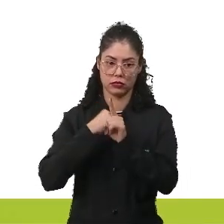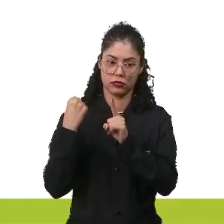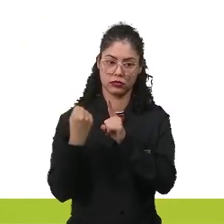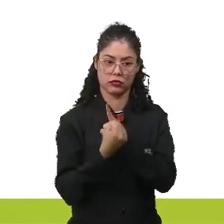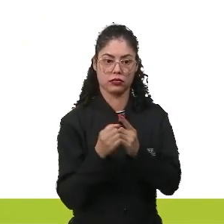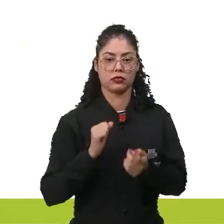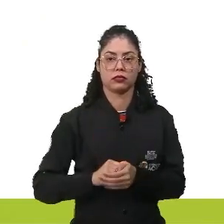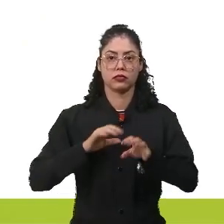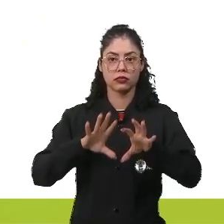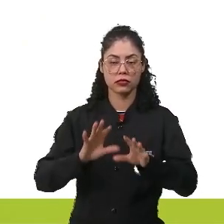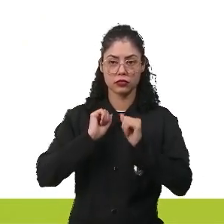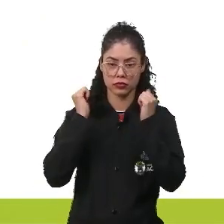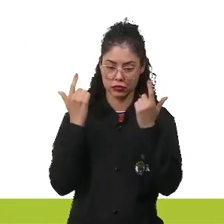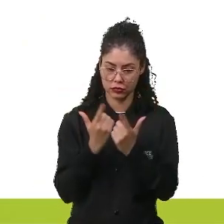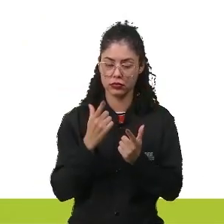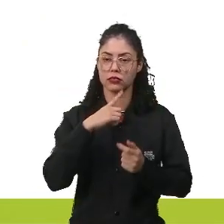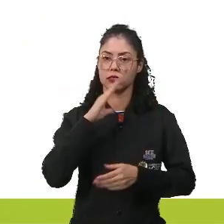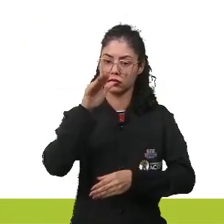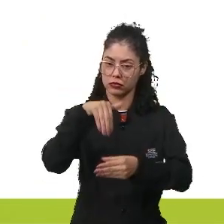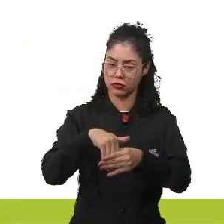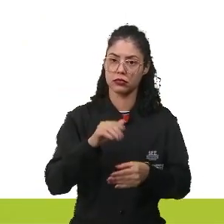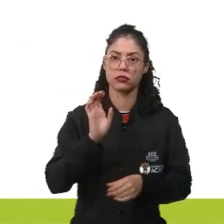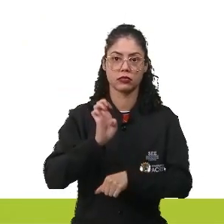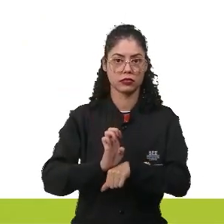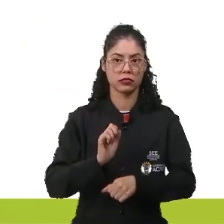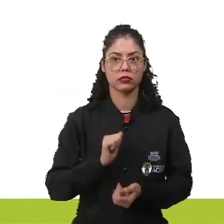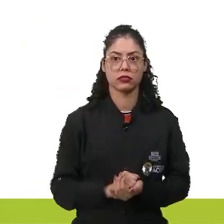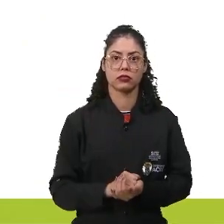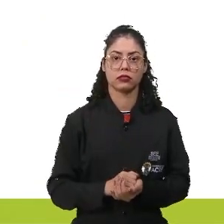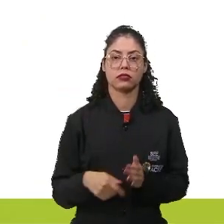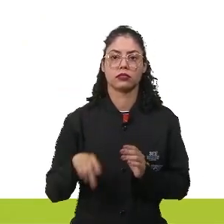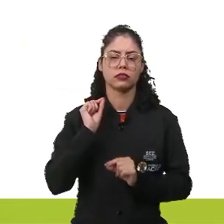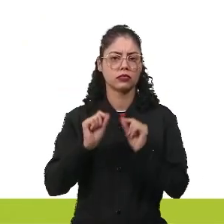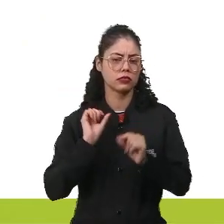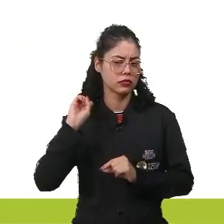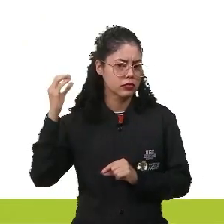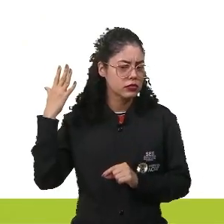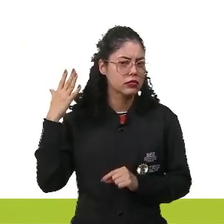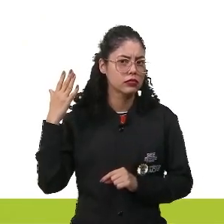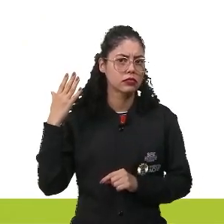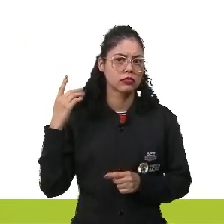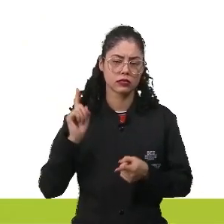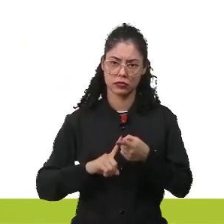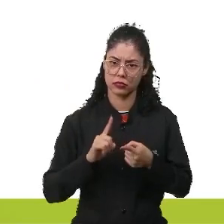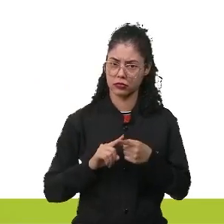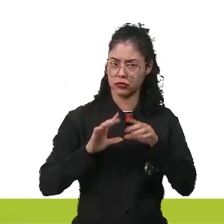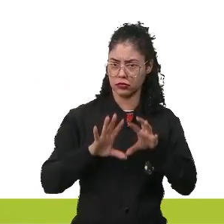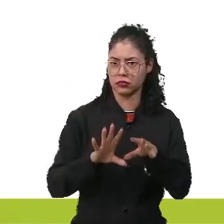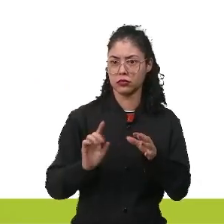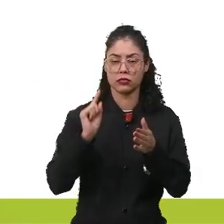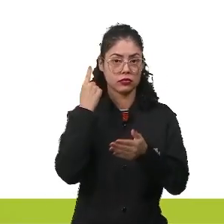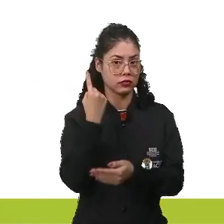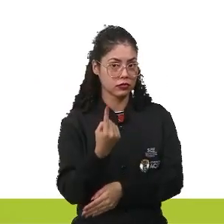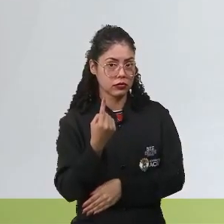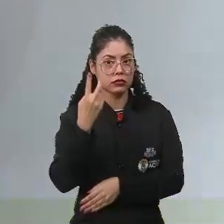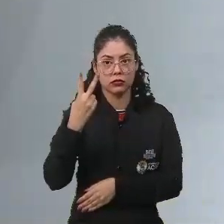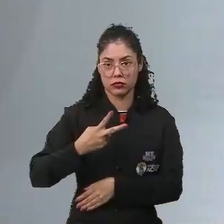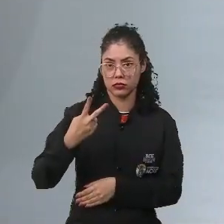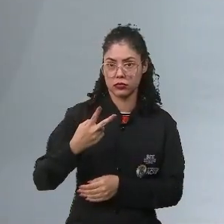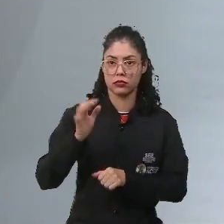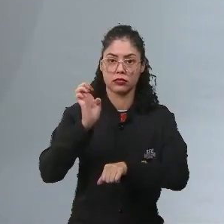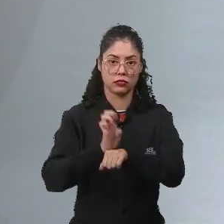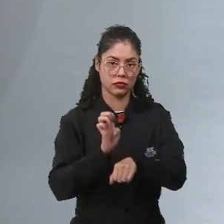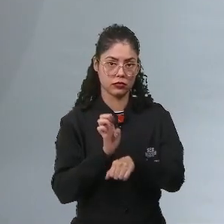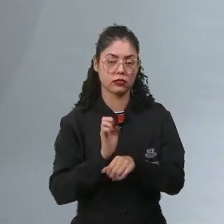e nessa Assembleia você vai ter um voto por Estado, não por cabeça. E o que acontece por conta disso? O primeiro e o segundo Estado, que era